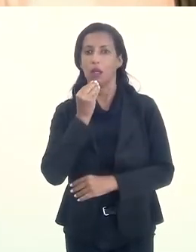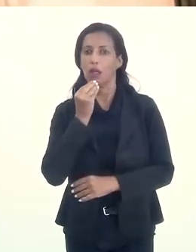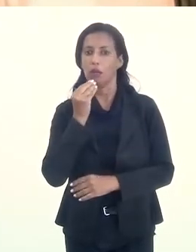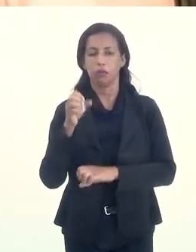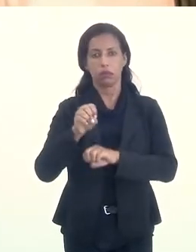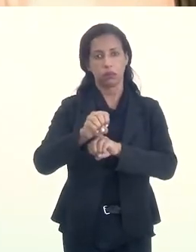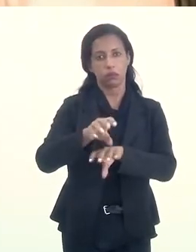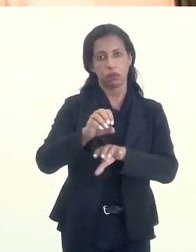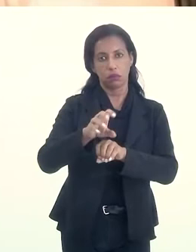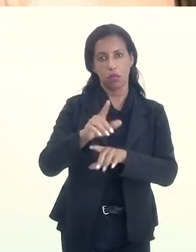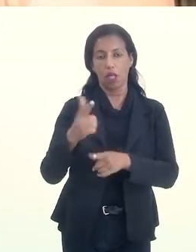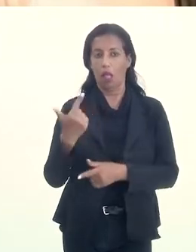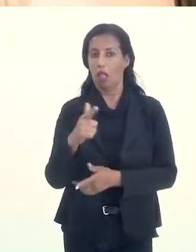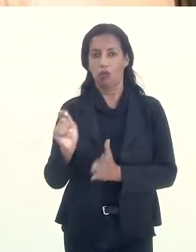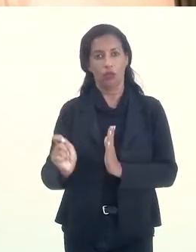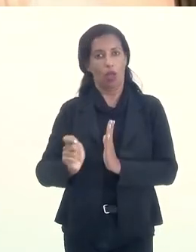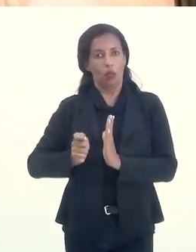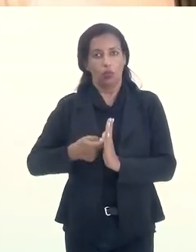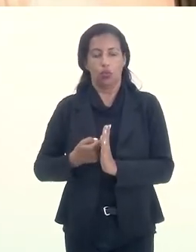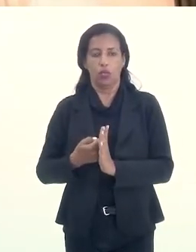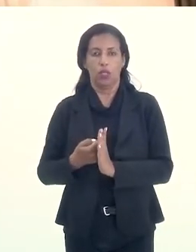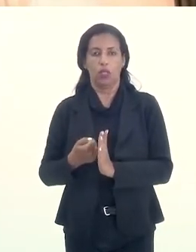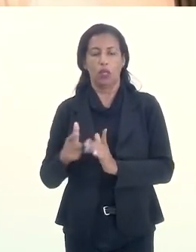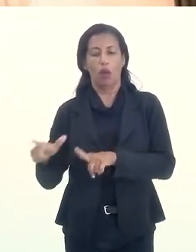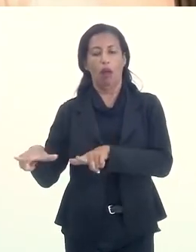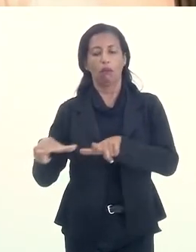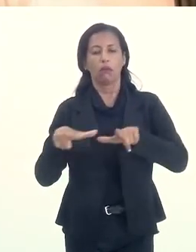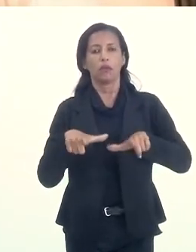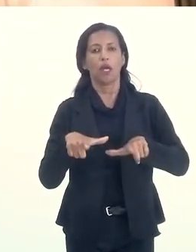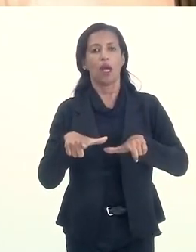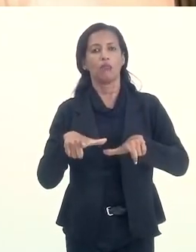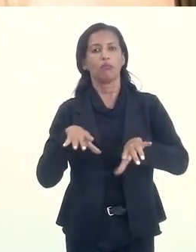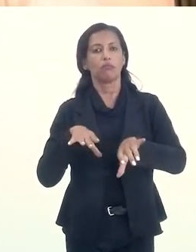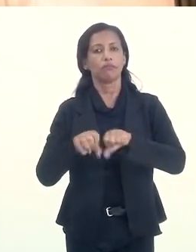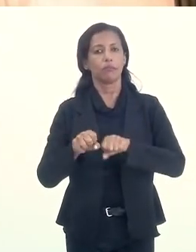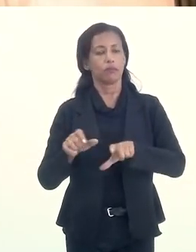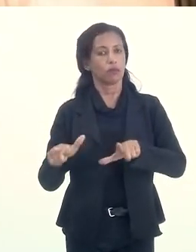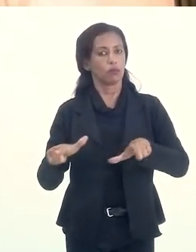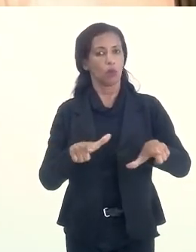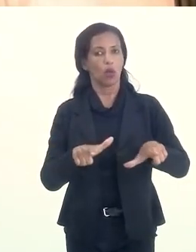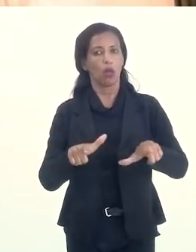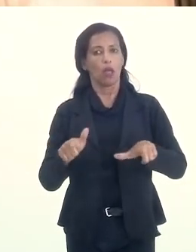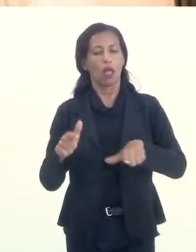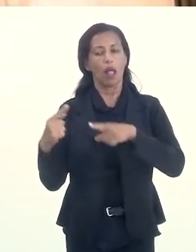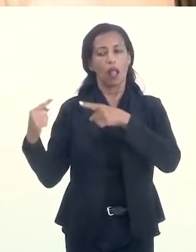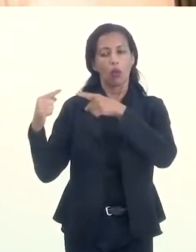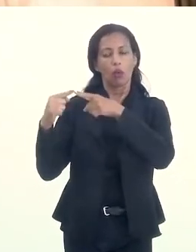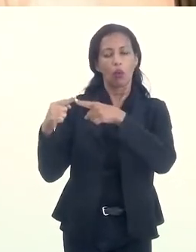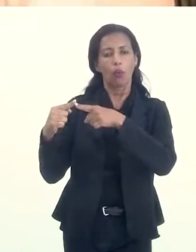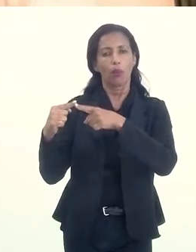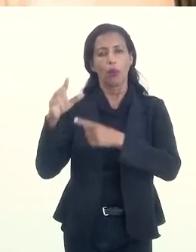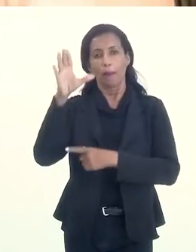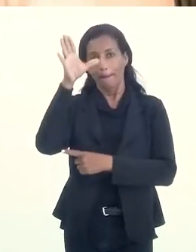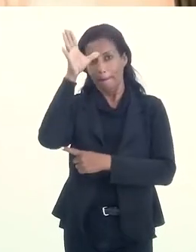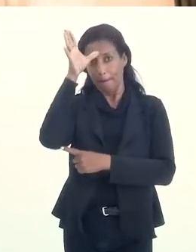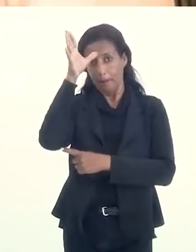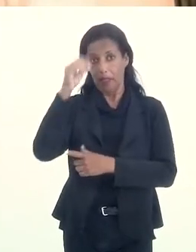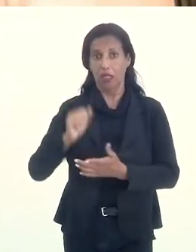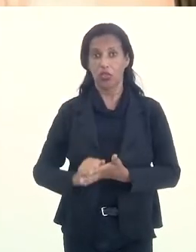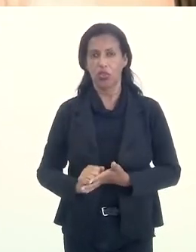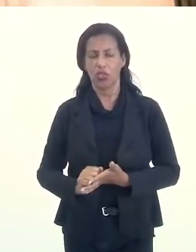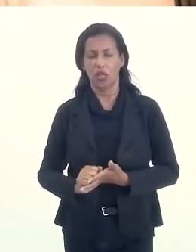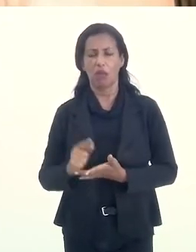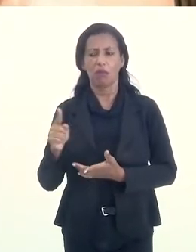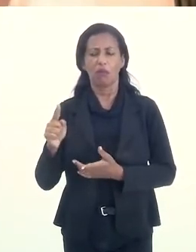podia dar, porque ela não teria autorização para emitir um certificado, ela combinou com a minha tia um